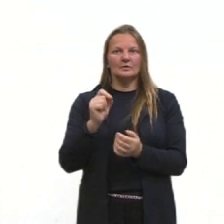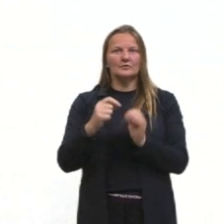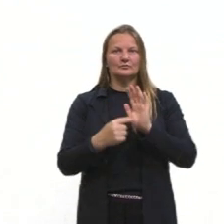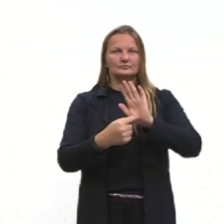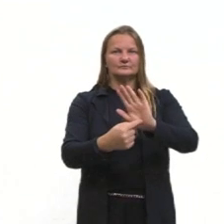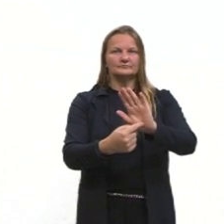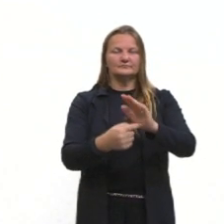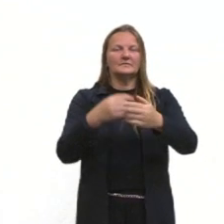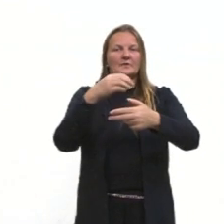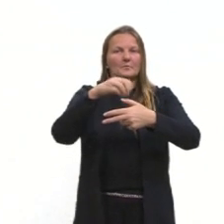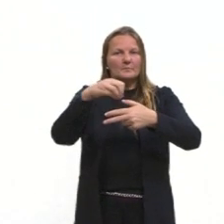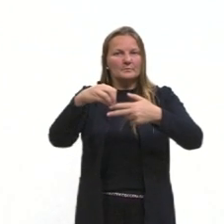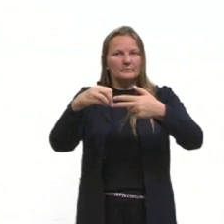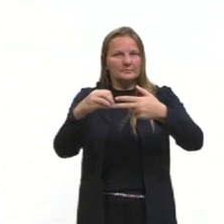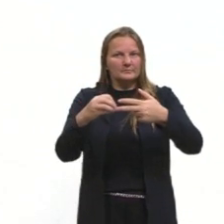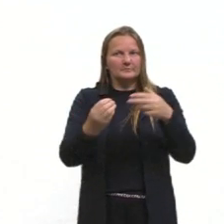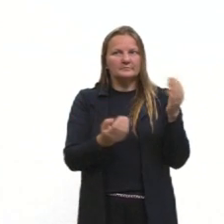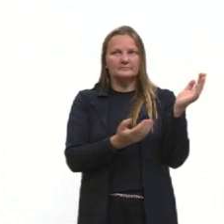tivemos uma questão